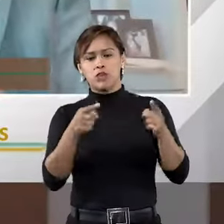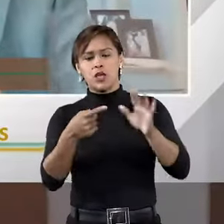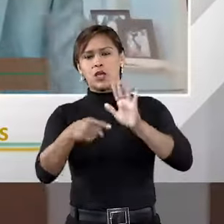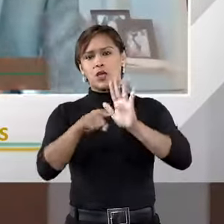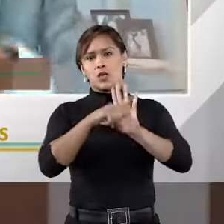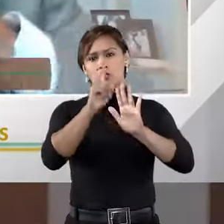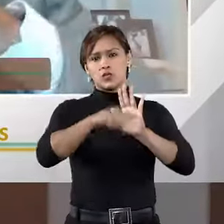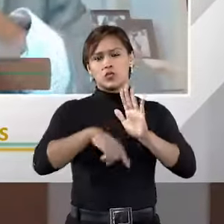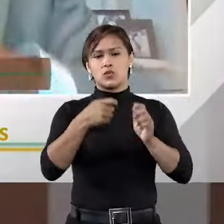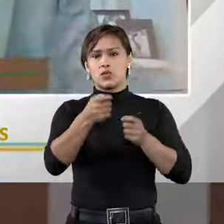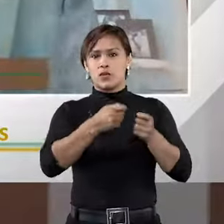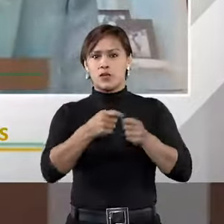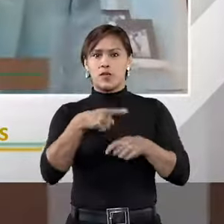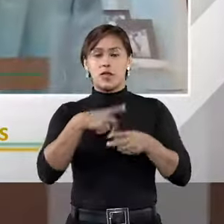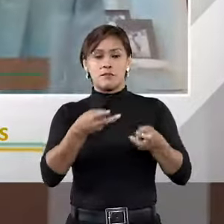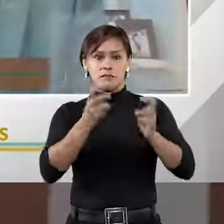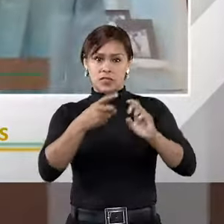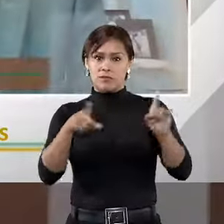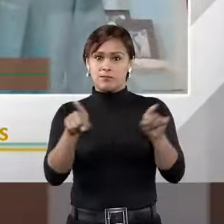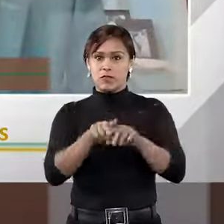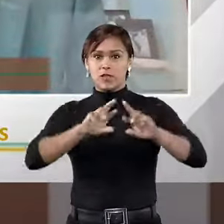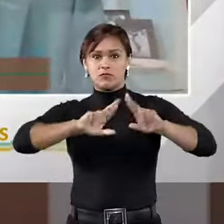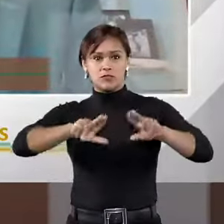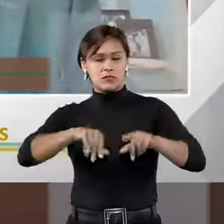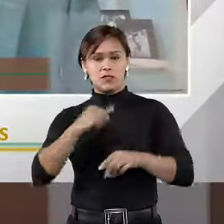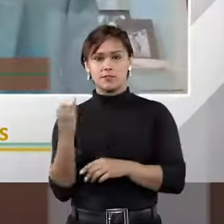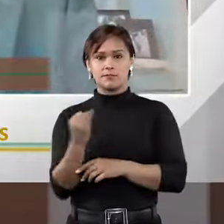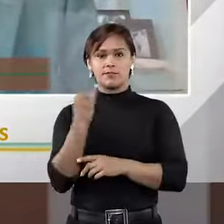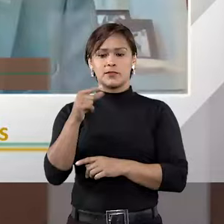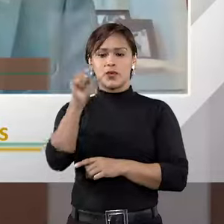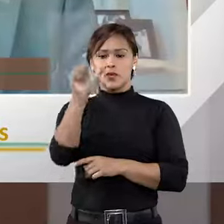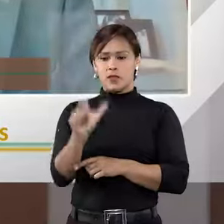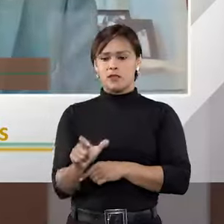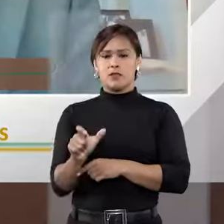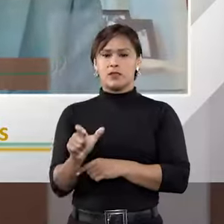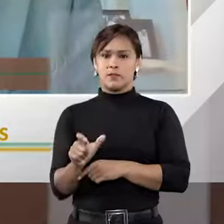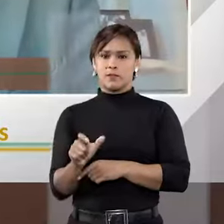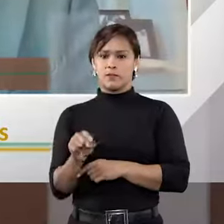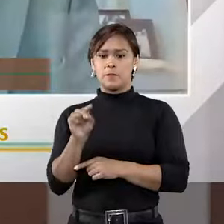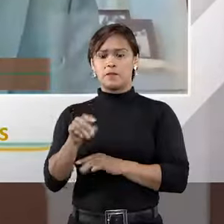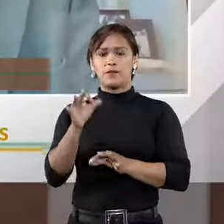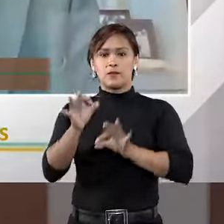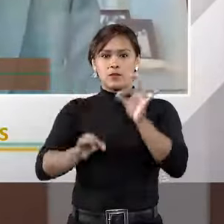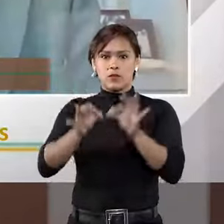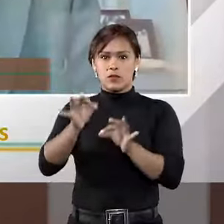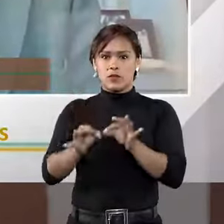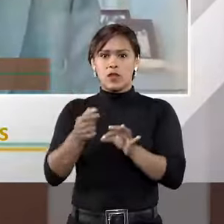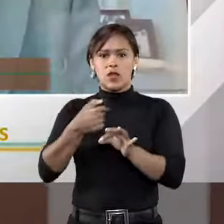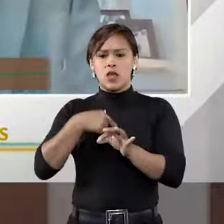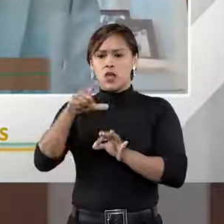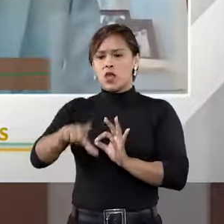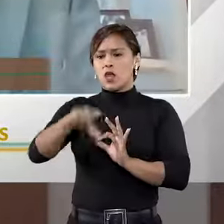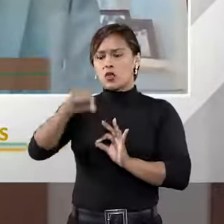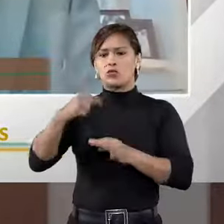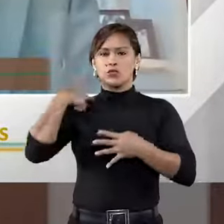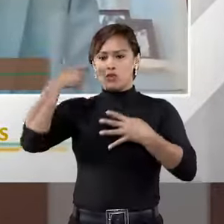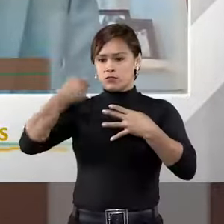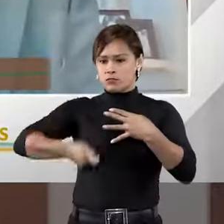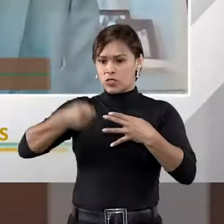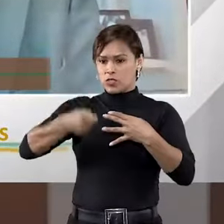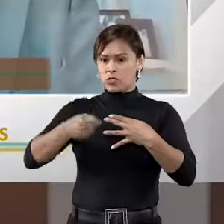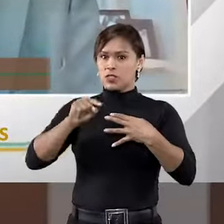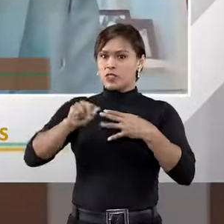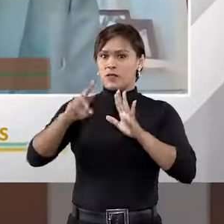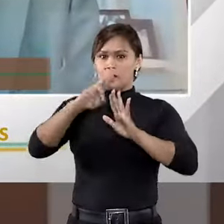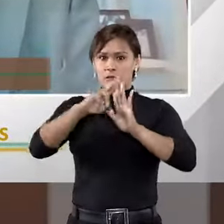de um árbitro. Agora, nós temos que notar que há uma diferença fundamental, que é a seguinte. No judiciário, não sou eu que escolho o meu juiz. Isso